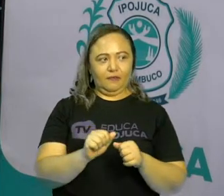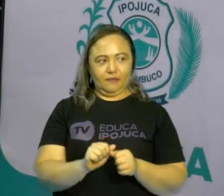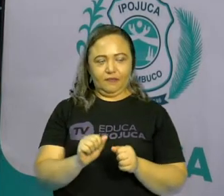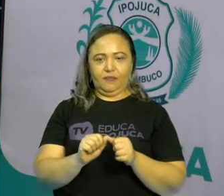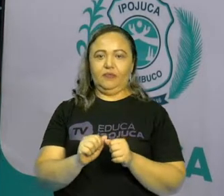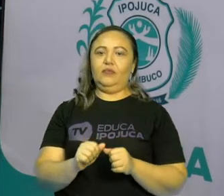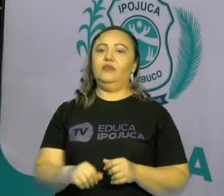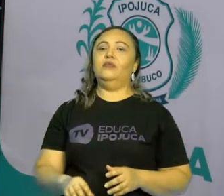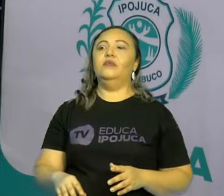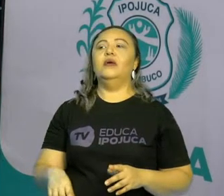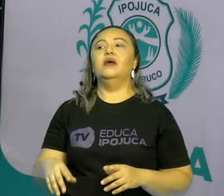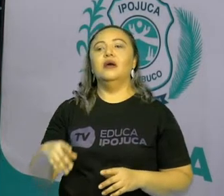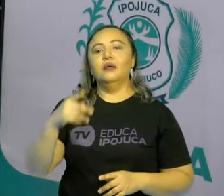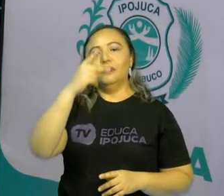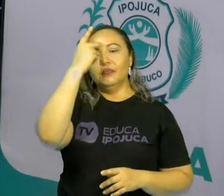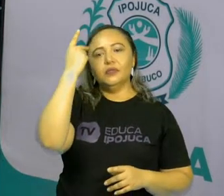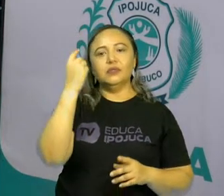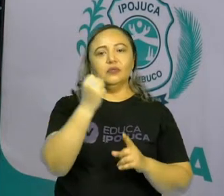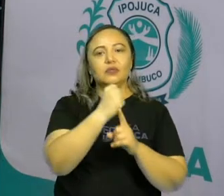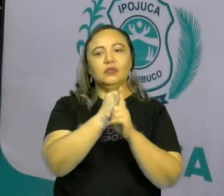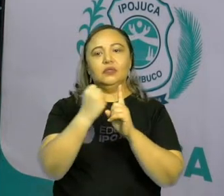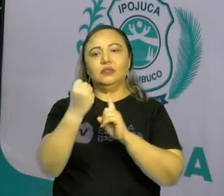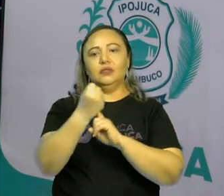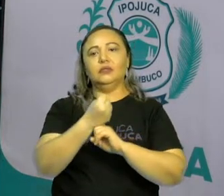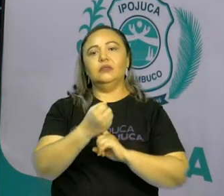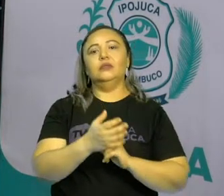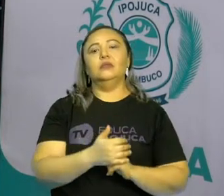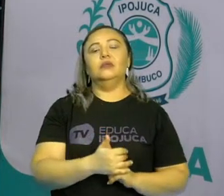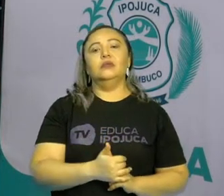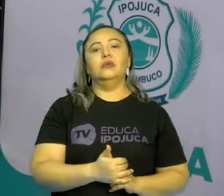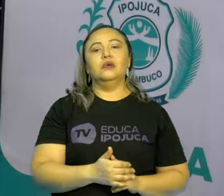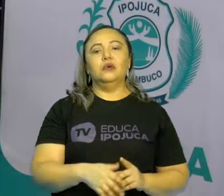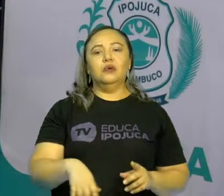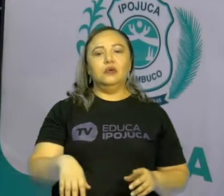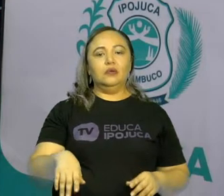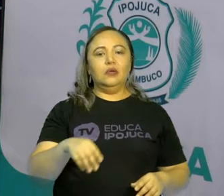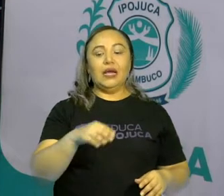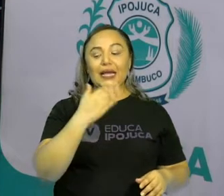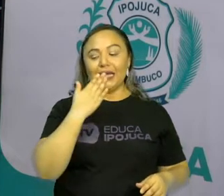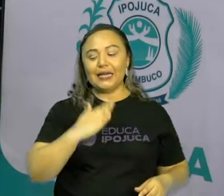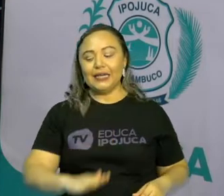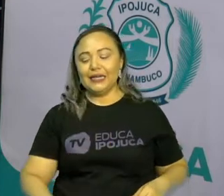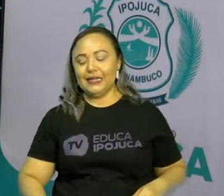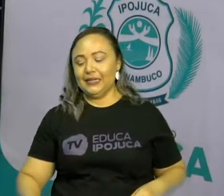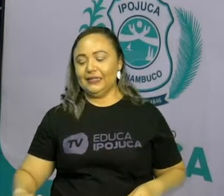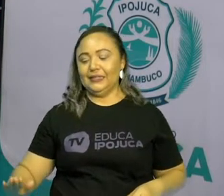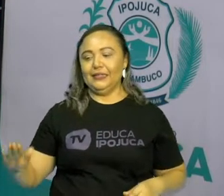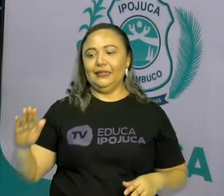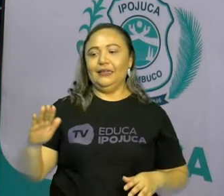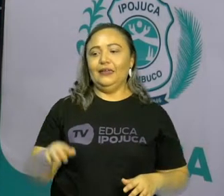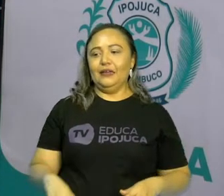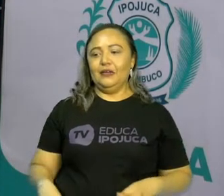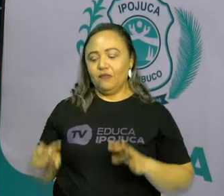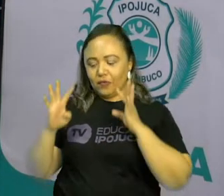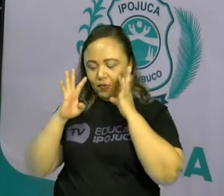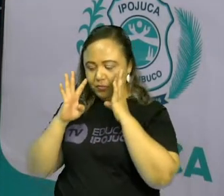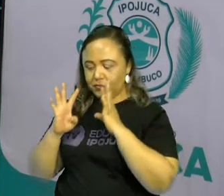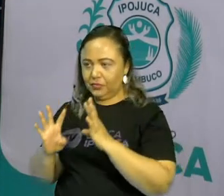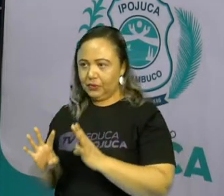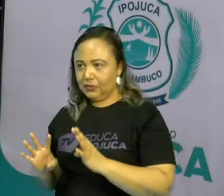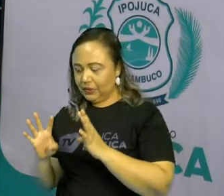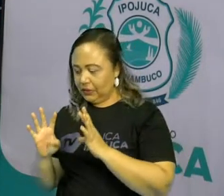o cidadão. Então, o cidadão, o ser ou o indivíduo ou a criança vai com os principais valores